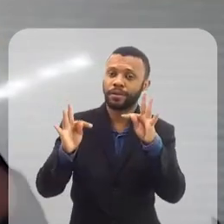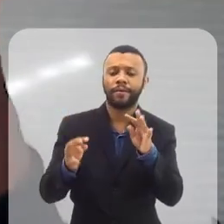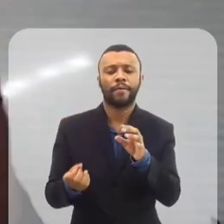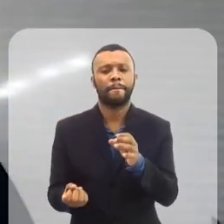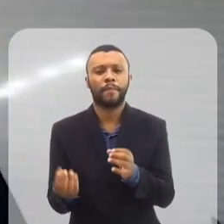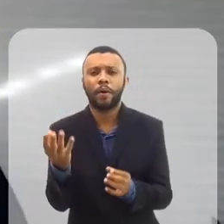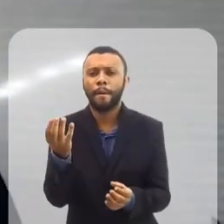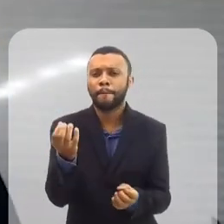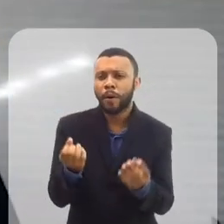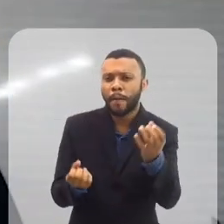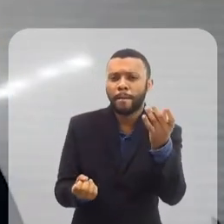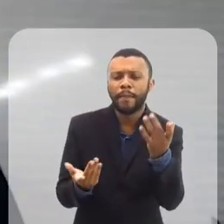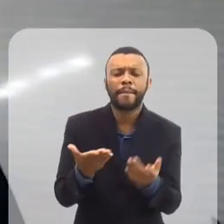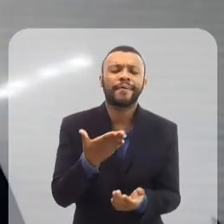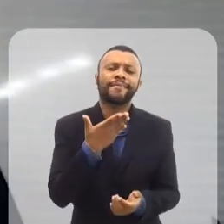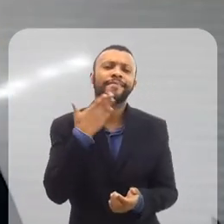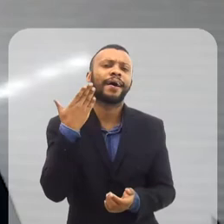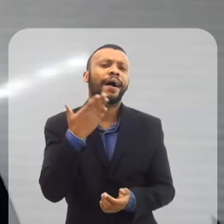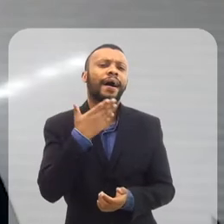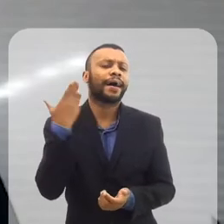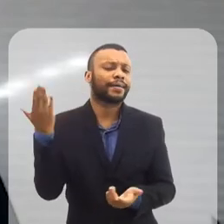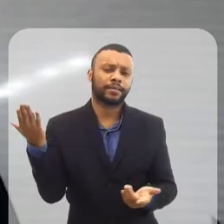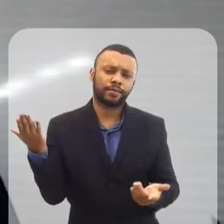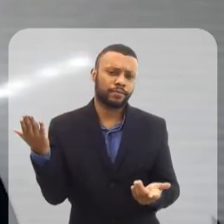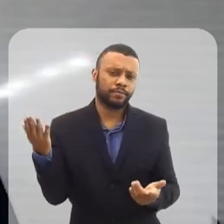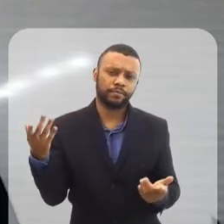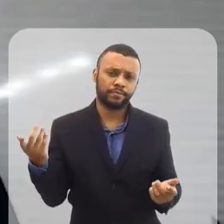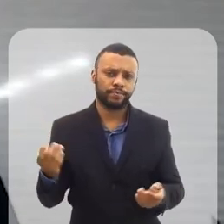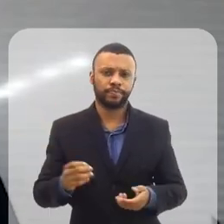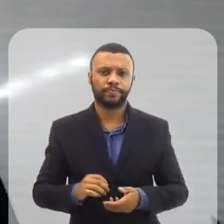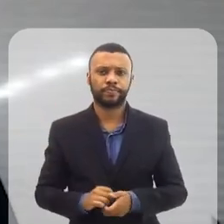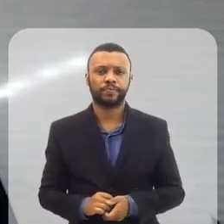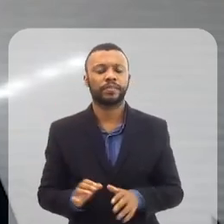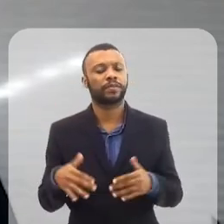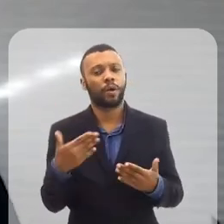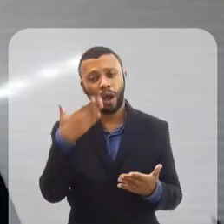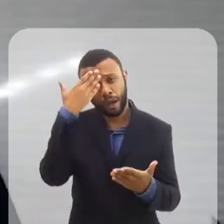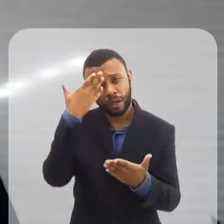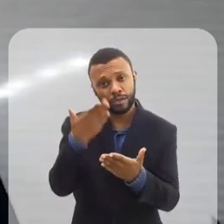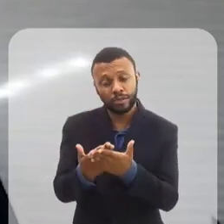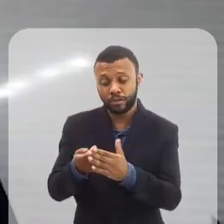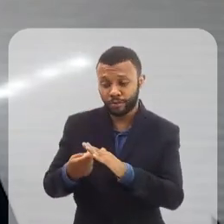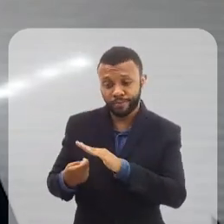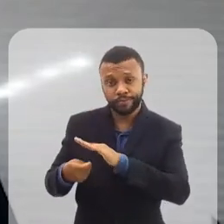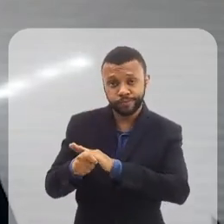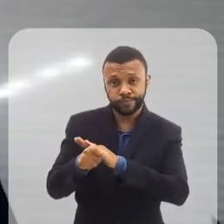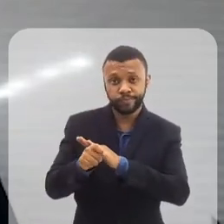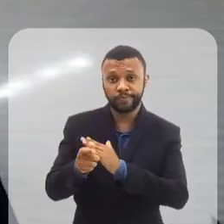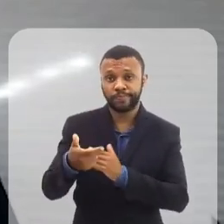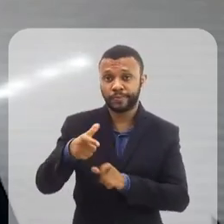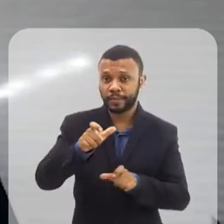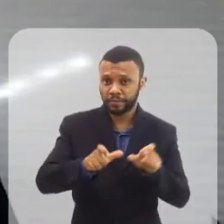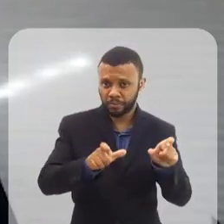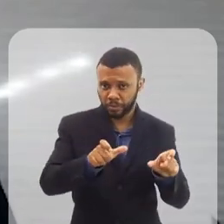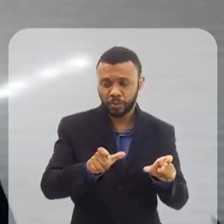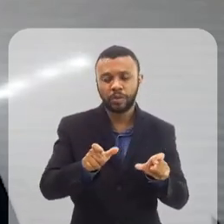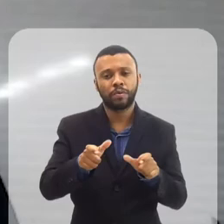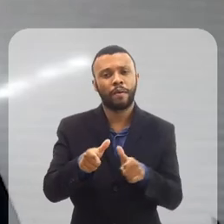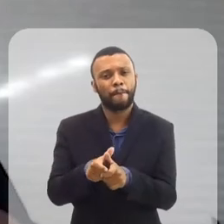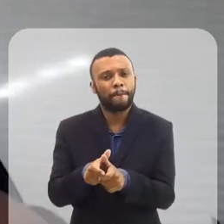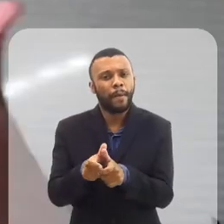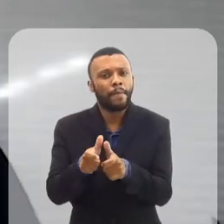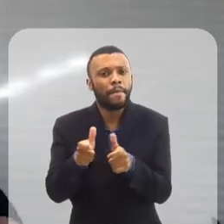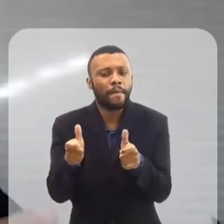surgindo com uma facilidade inacreditável. Então, eu acho que os investimentos pessoais